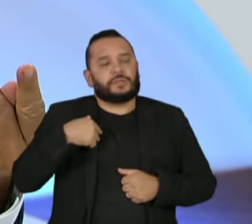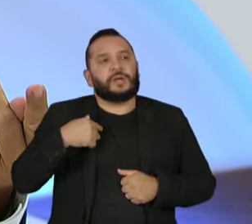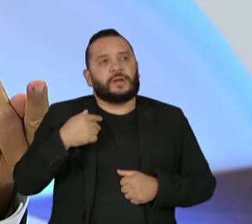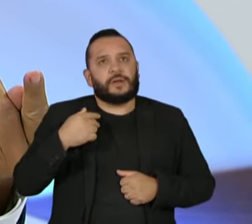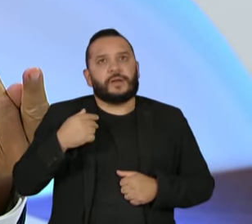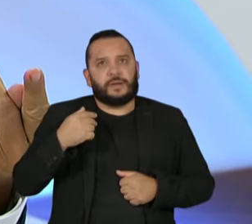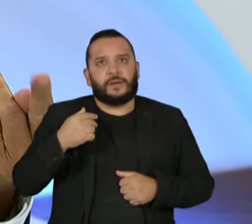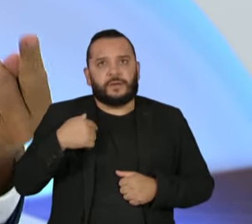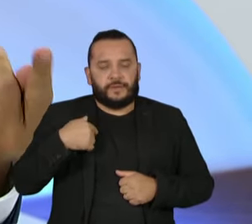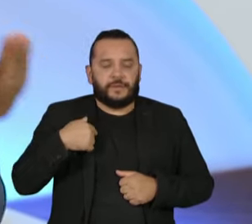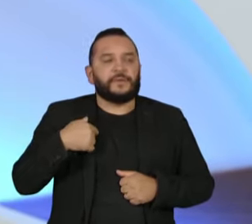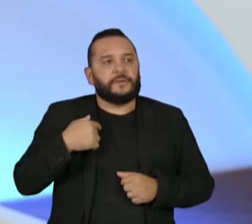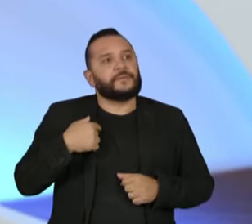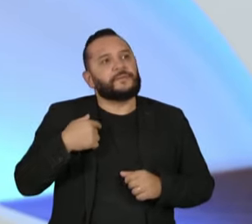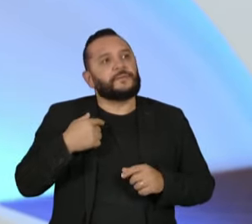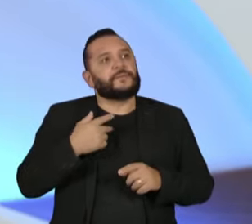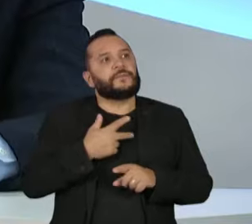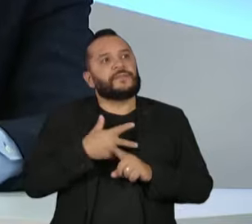turno, lá.